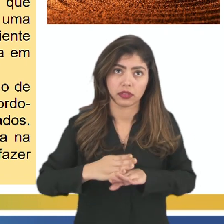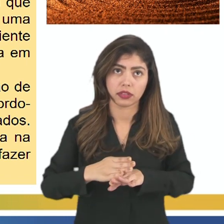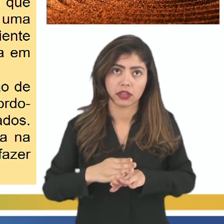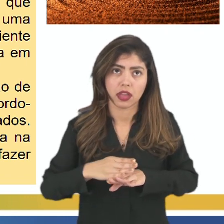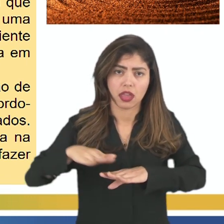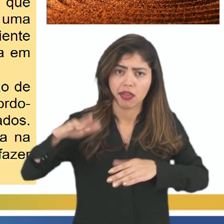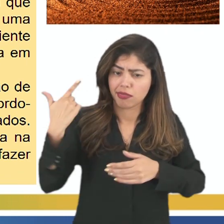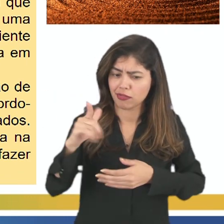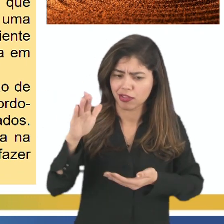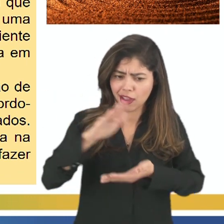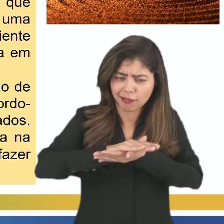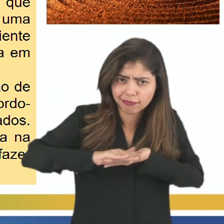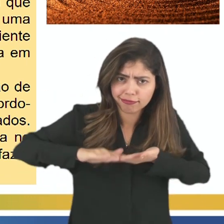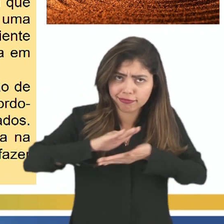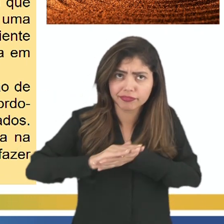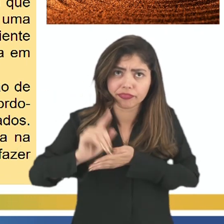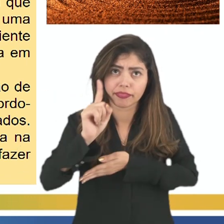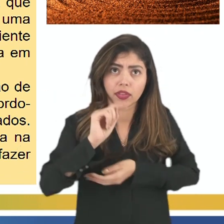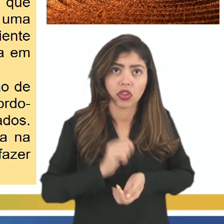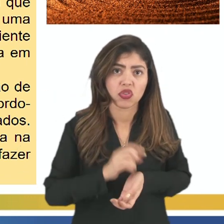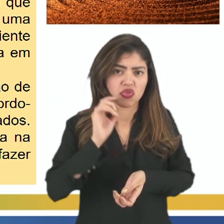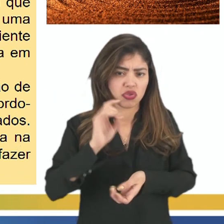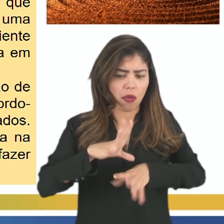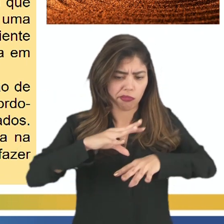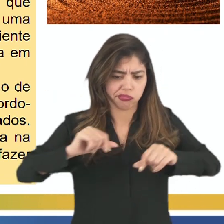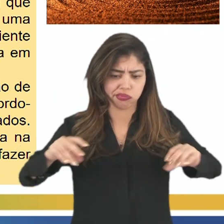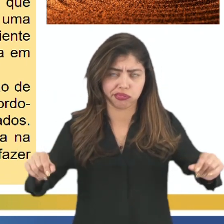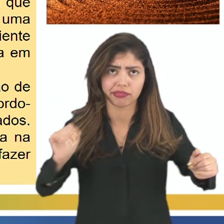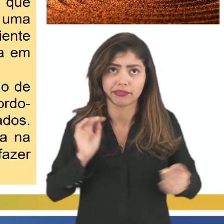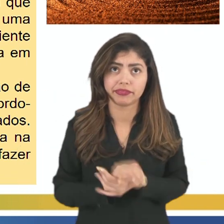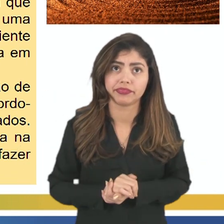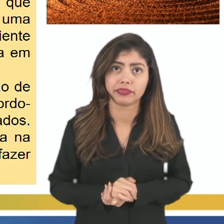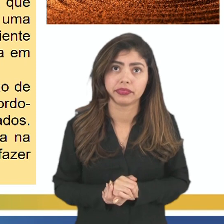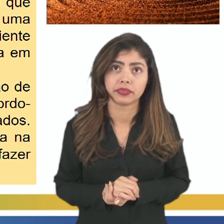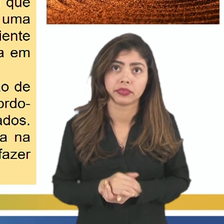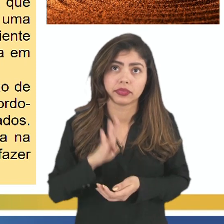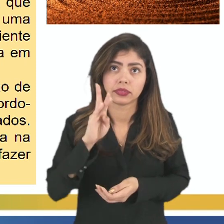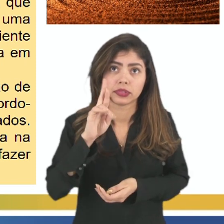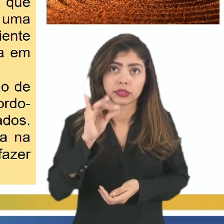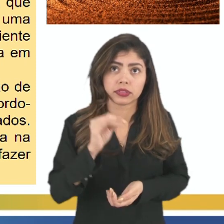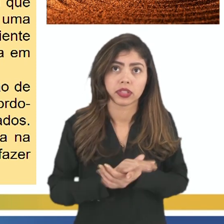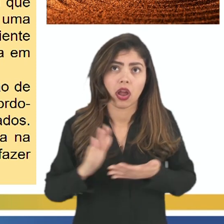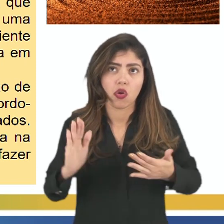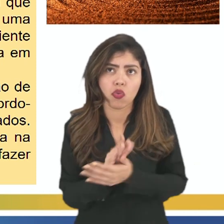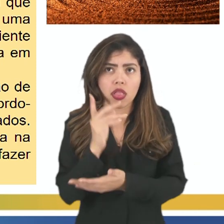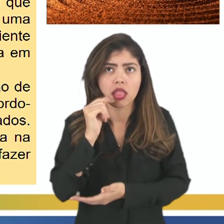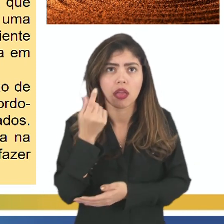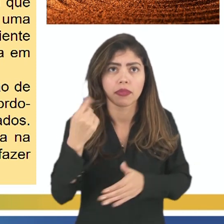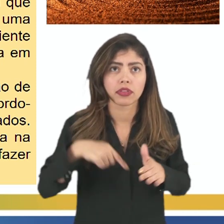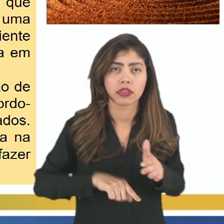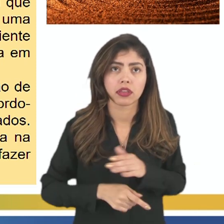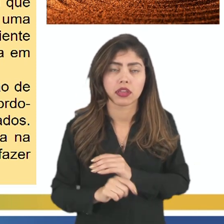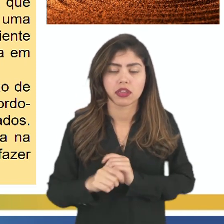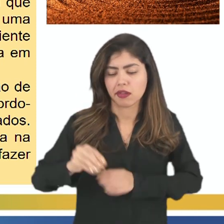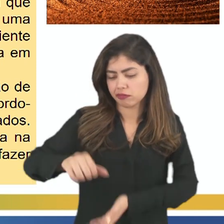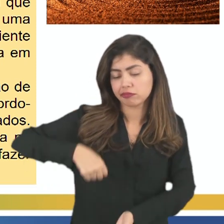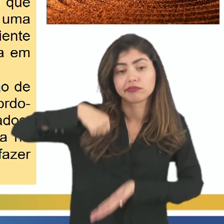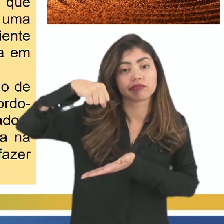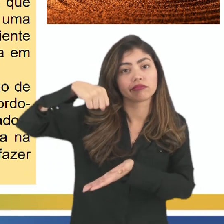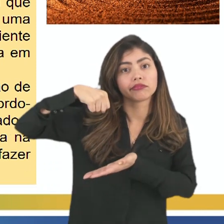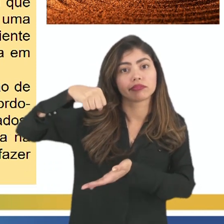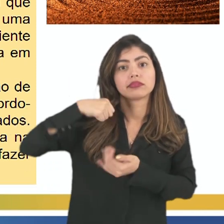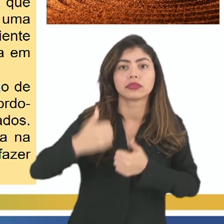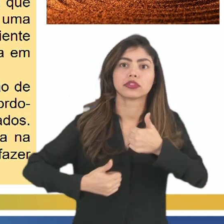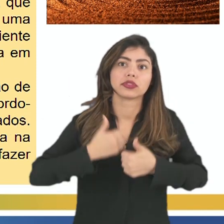asfaltada era, pura terra, com uma broxura e alguns lápis dentro de uma sacolinha de